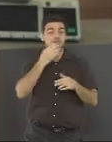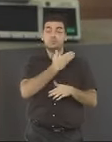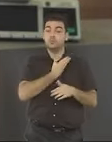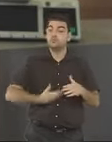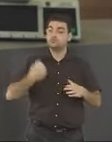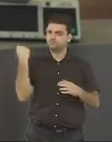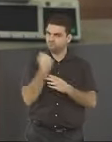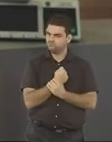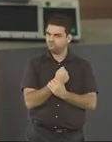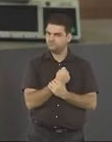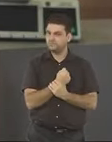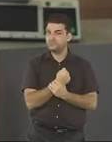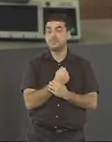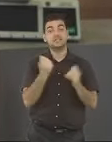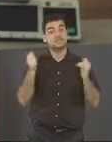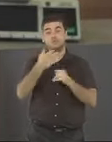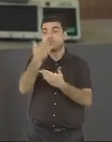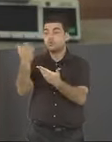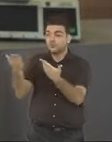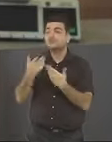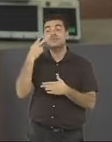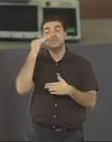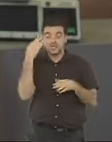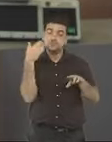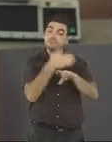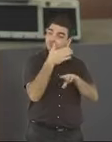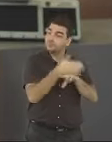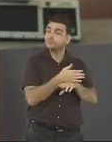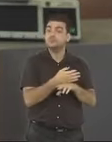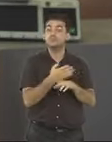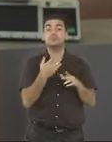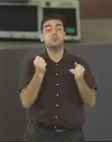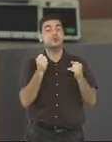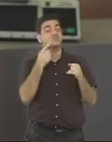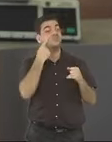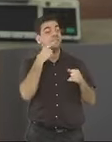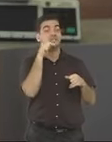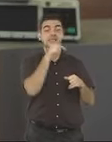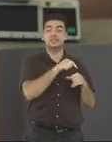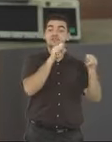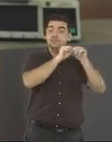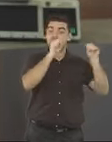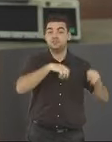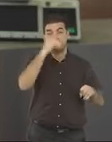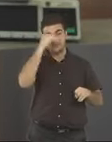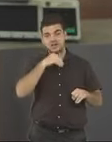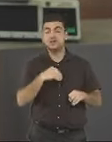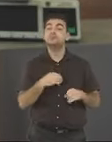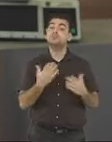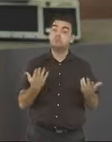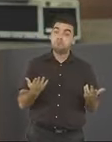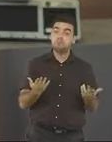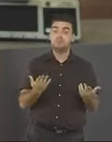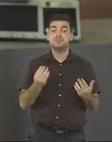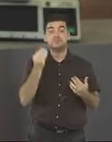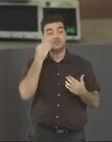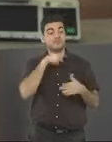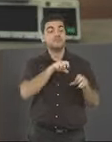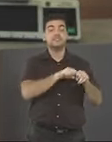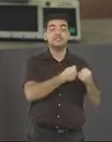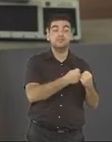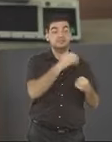segurança, que permite que hackers, técnicos de computação, polícia federal e partidos tentem